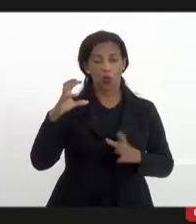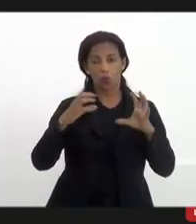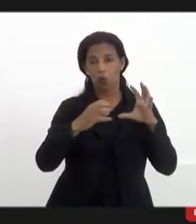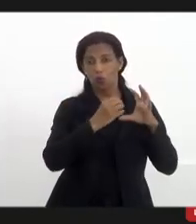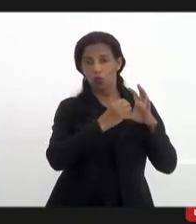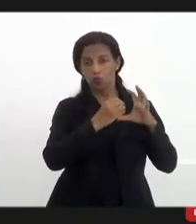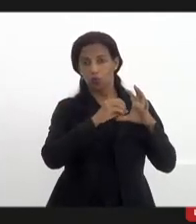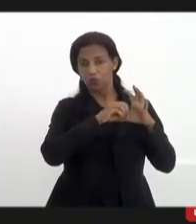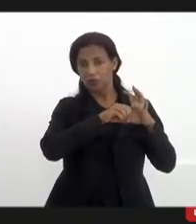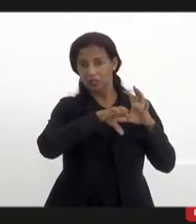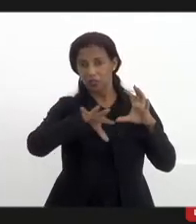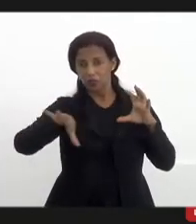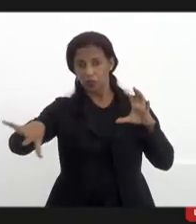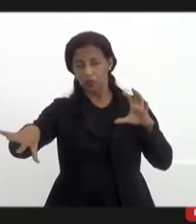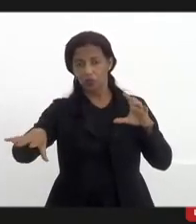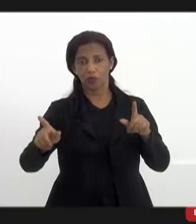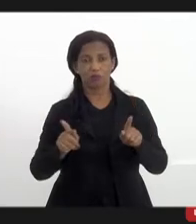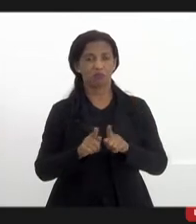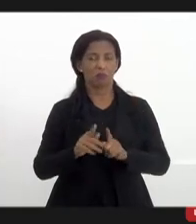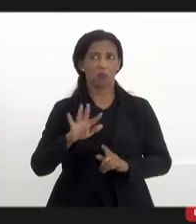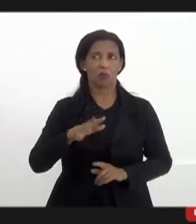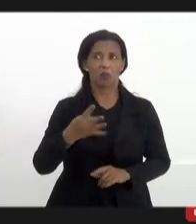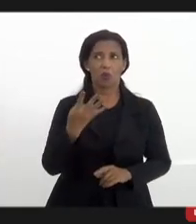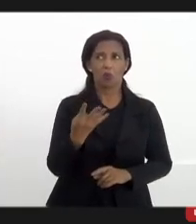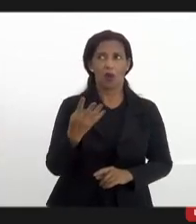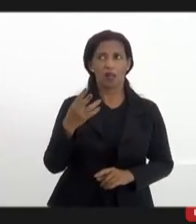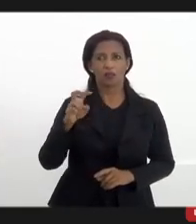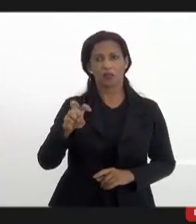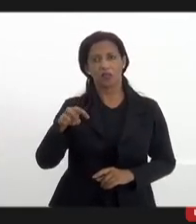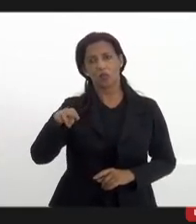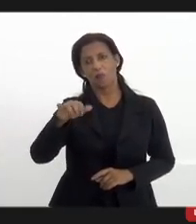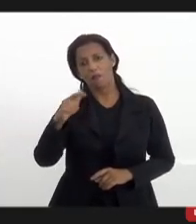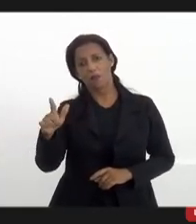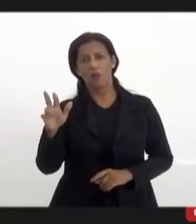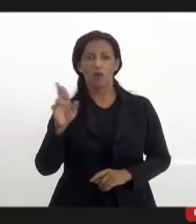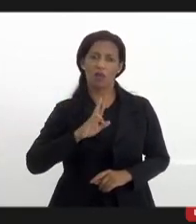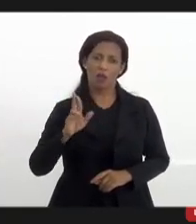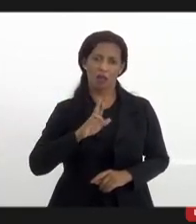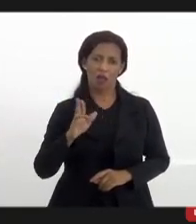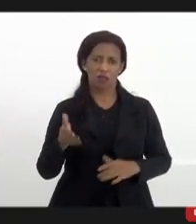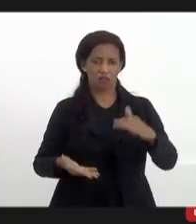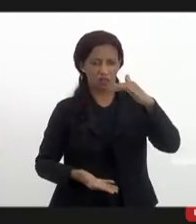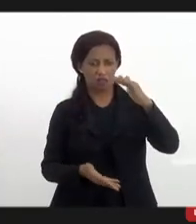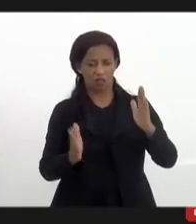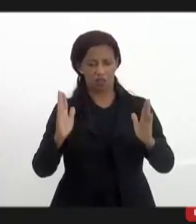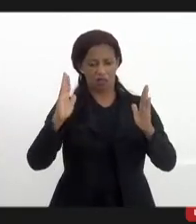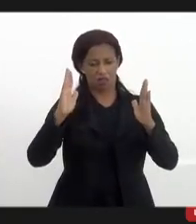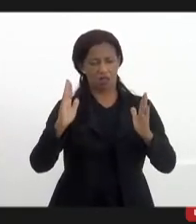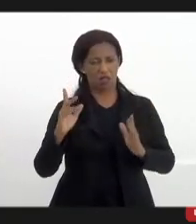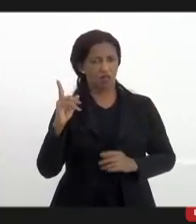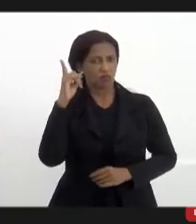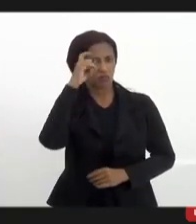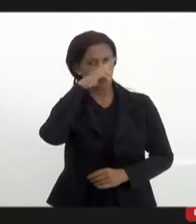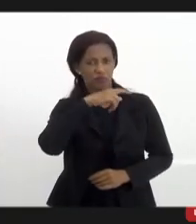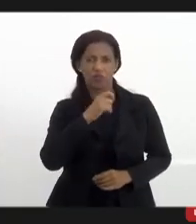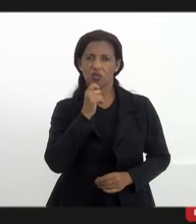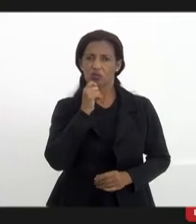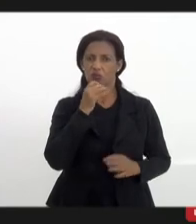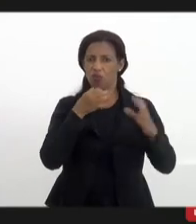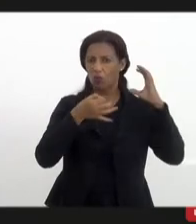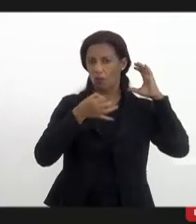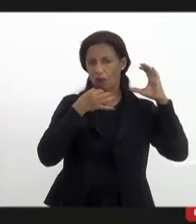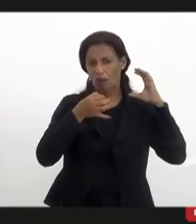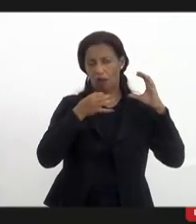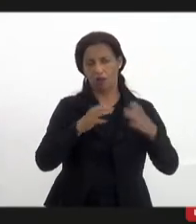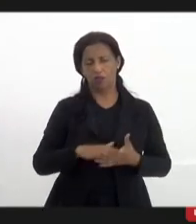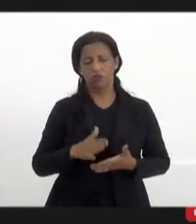em torno de 4 ou 5 mil reais de 25 watts então é complicado a gente manter uma rádio comunitária